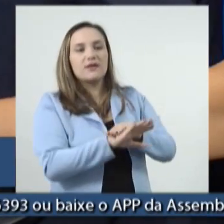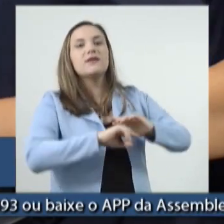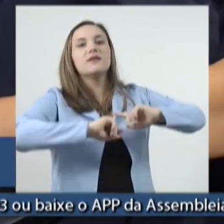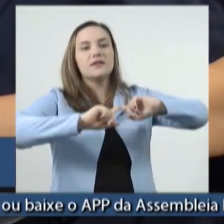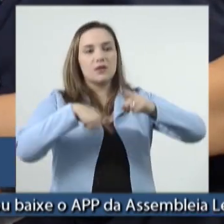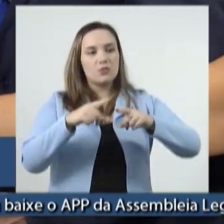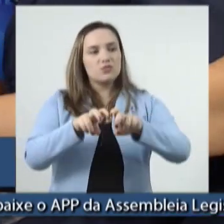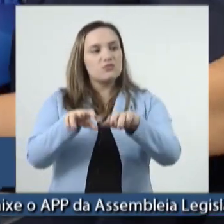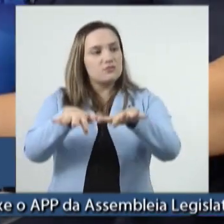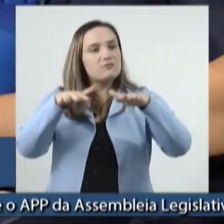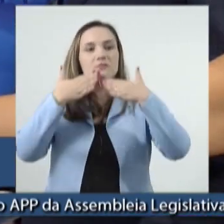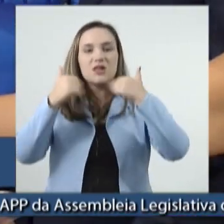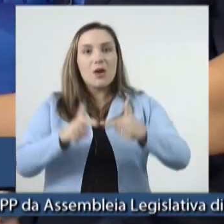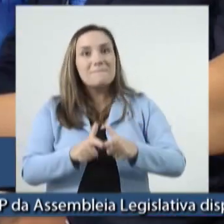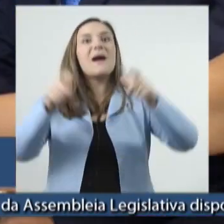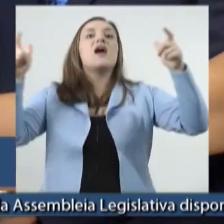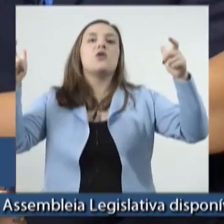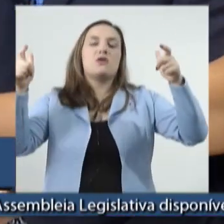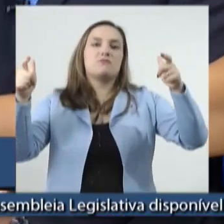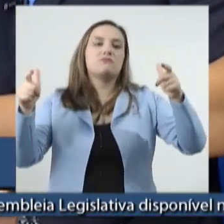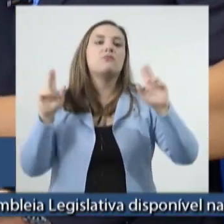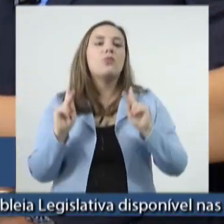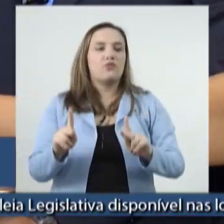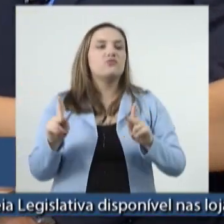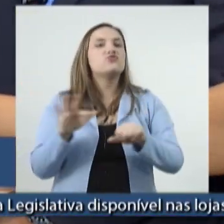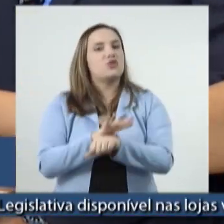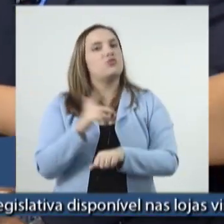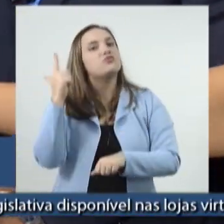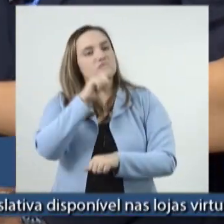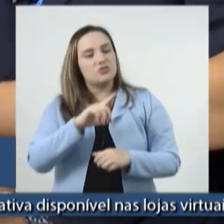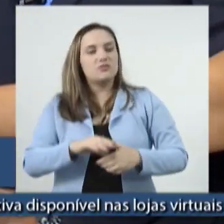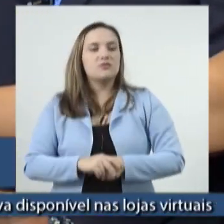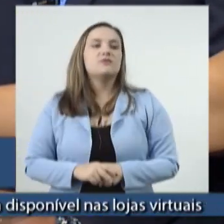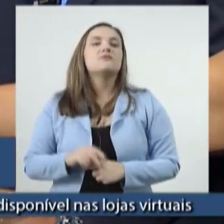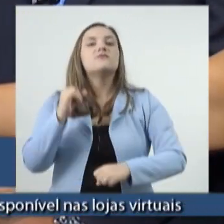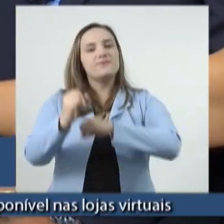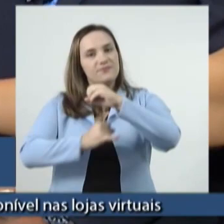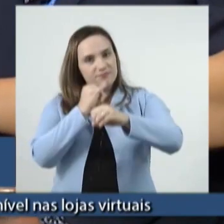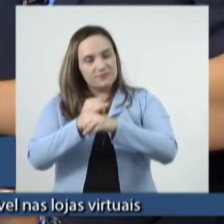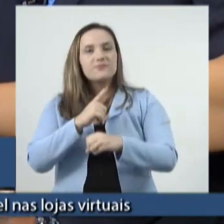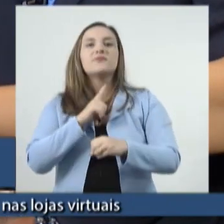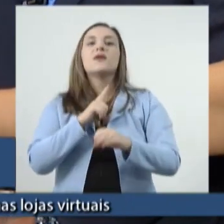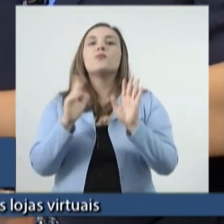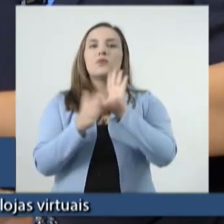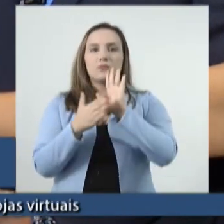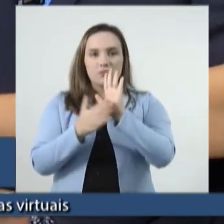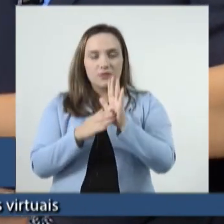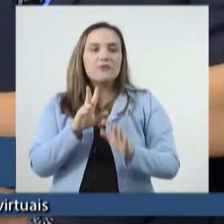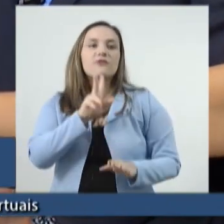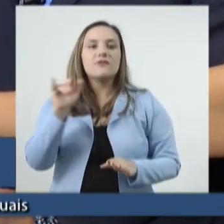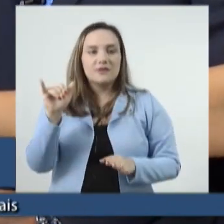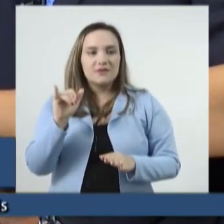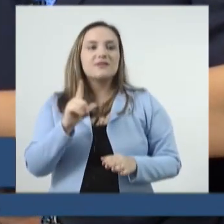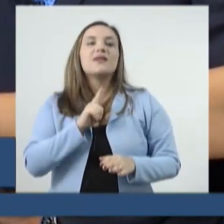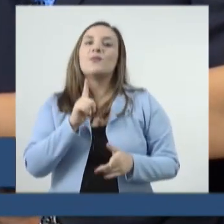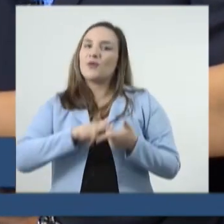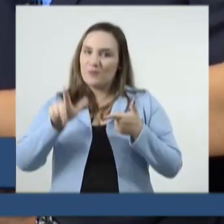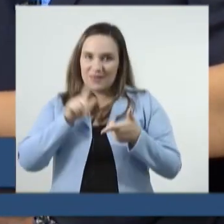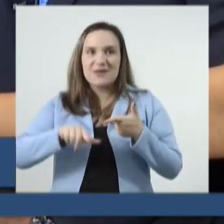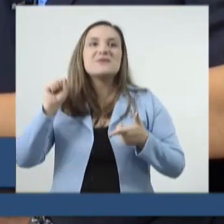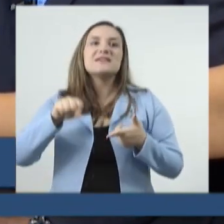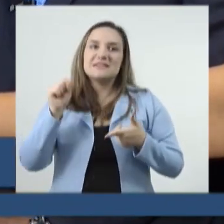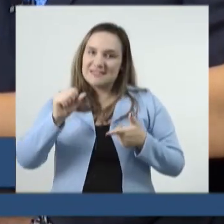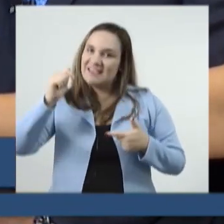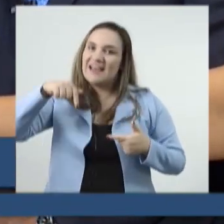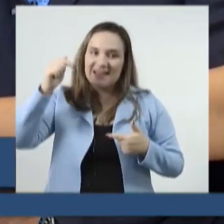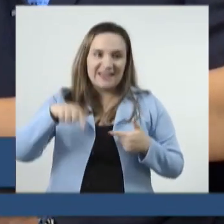plenário para melhor receber a população do sul. A internet também está na pauta, nós temos um problema que é